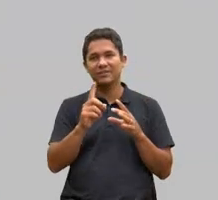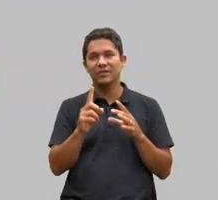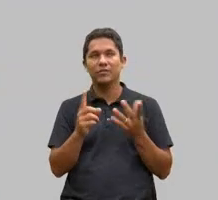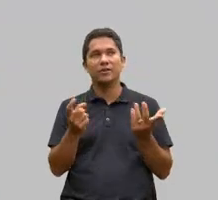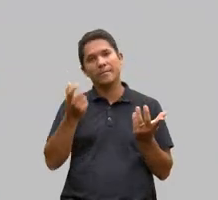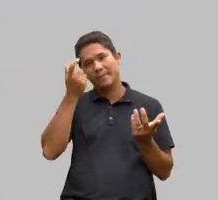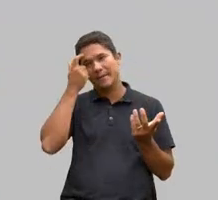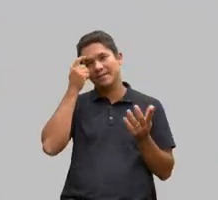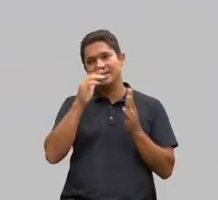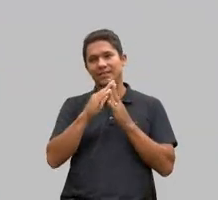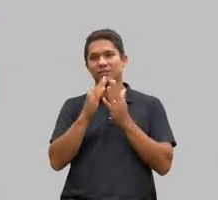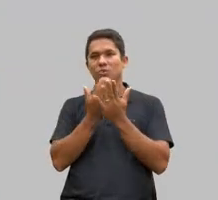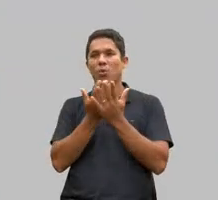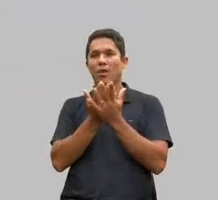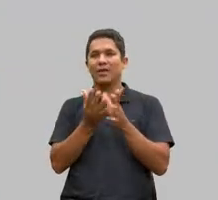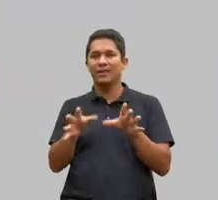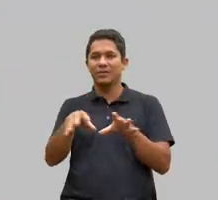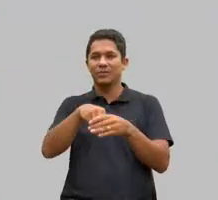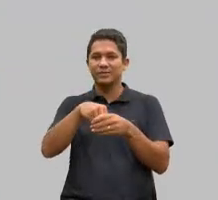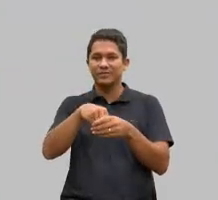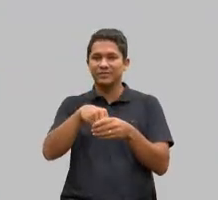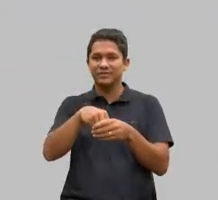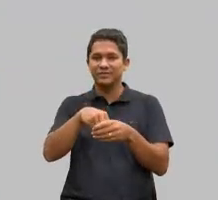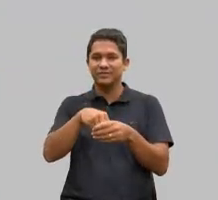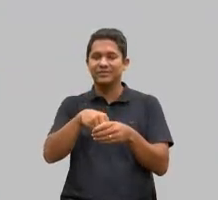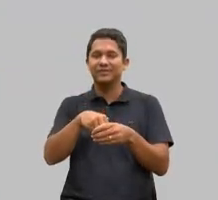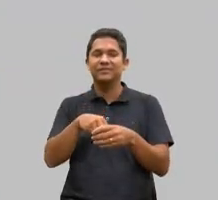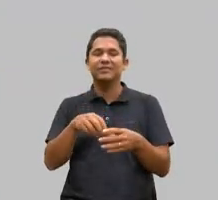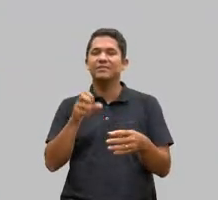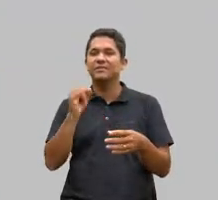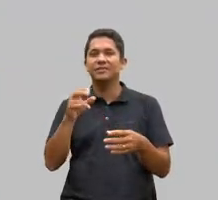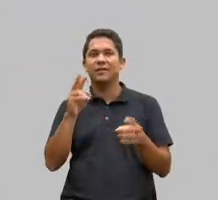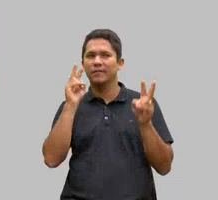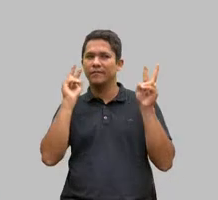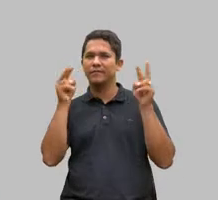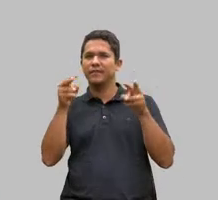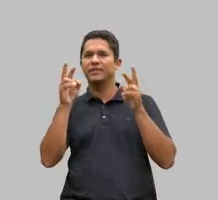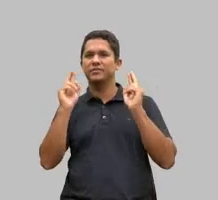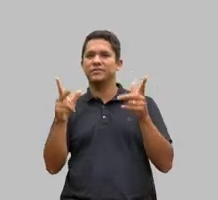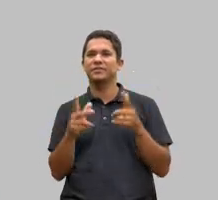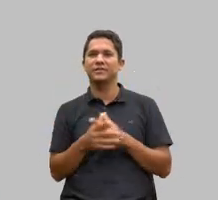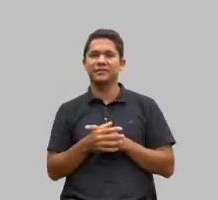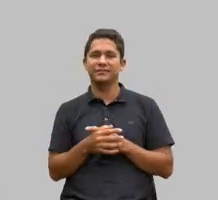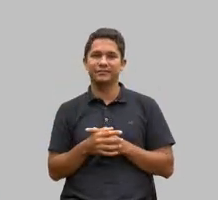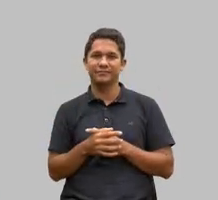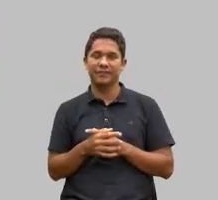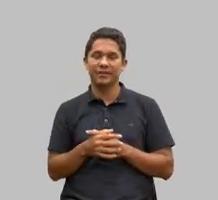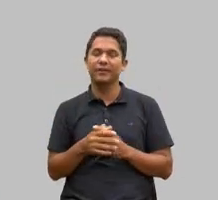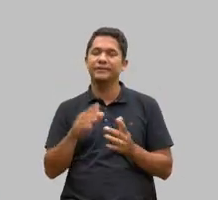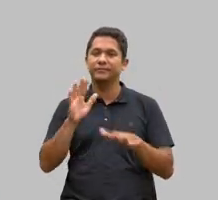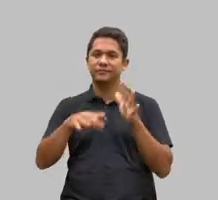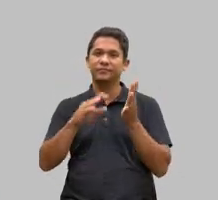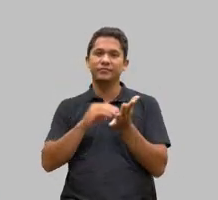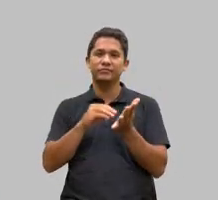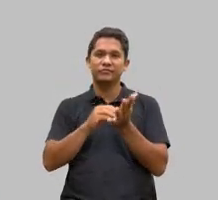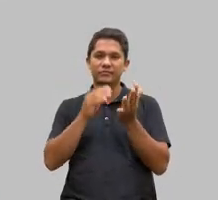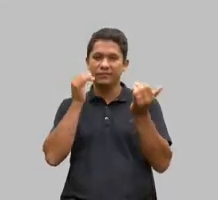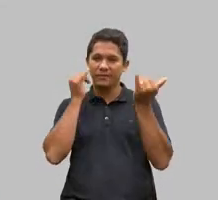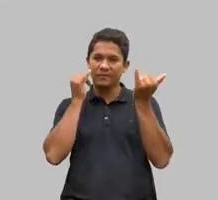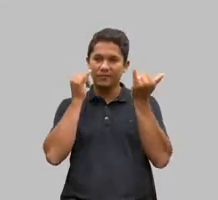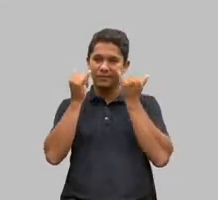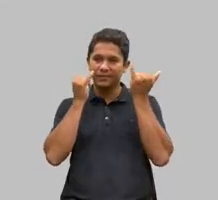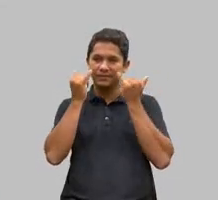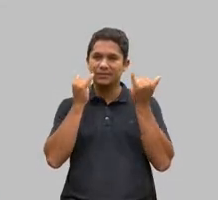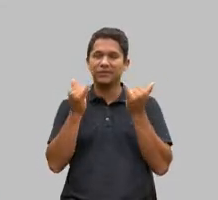você não tem essa essa condição e esse olhar a falta de formação de técnicos eu como